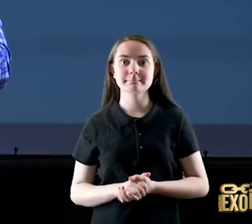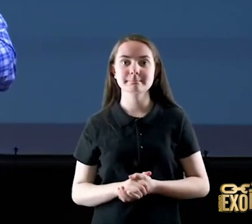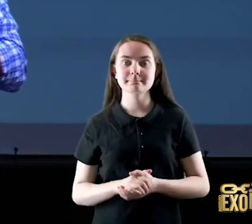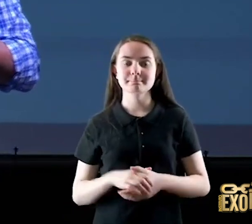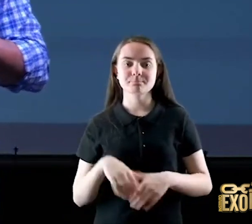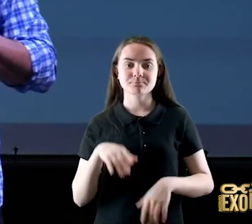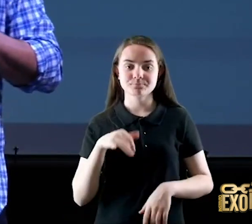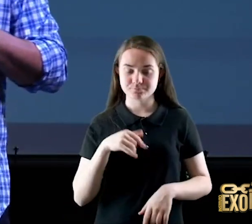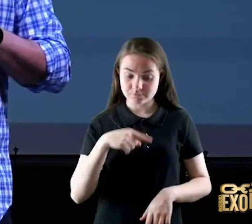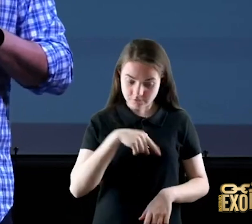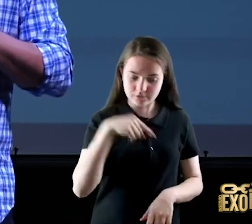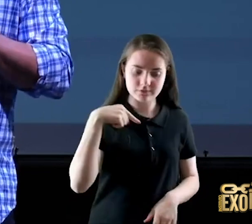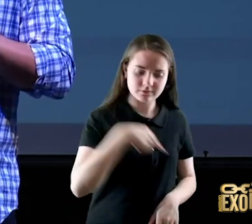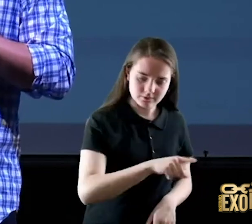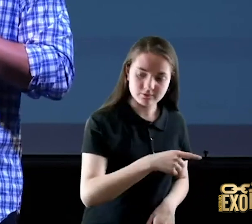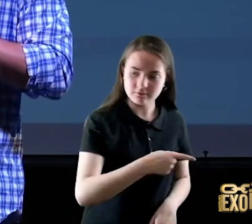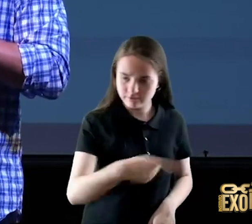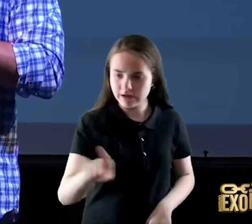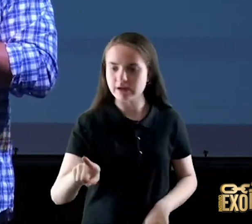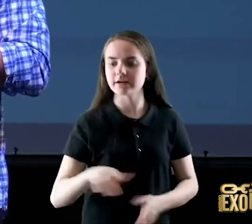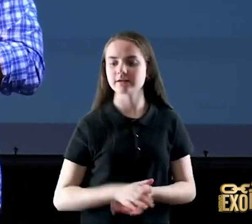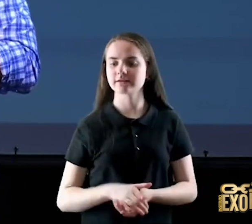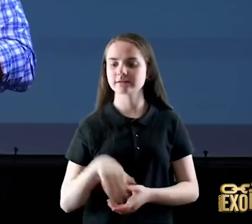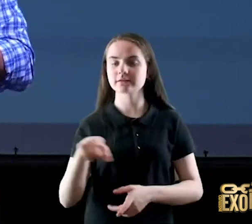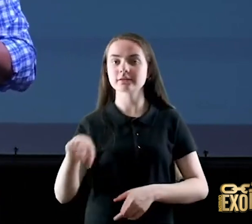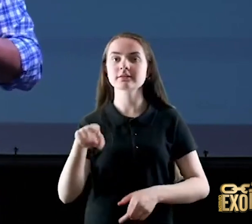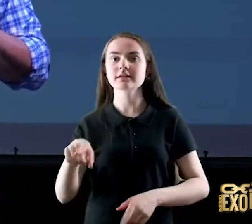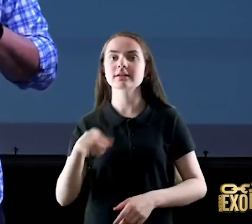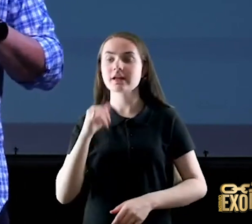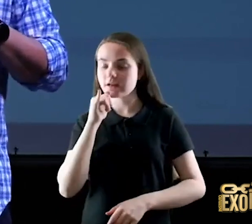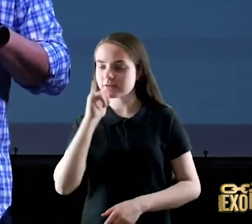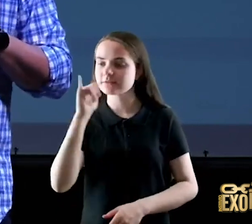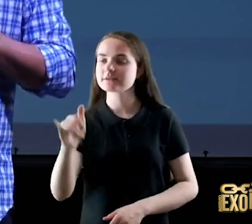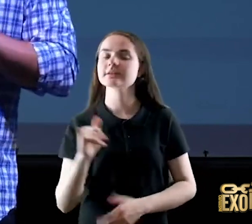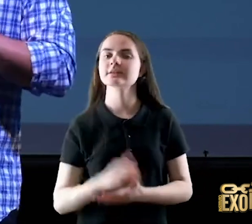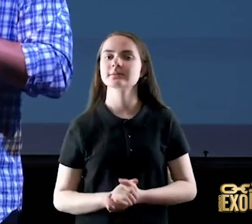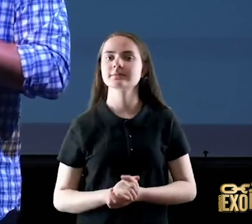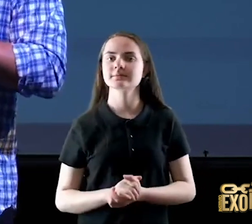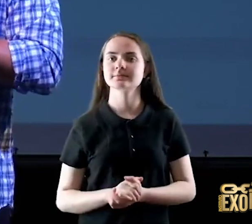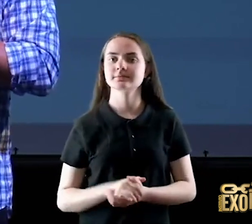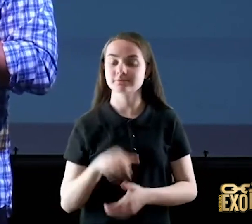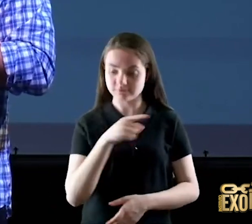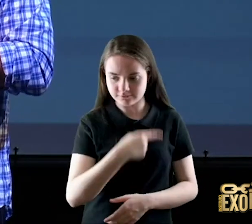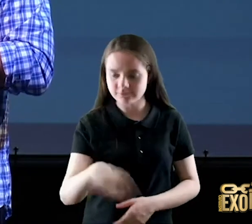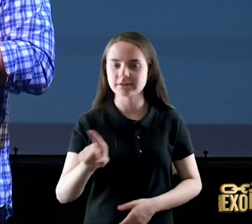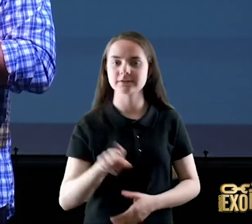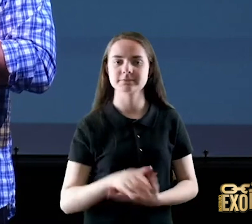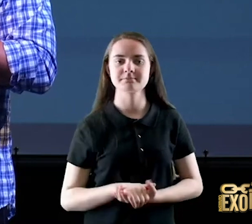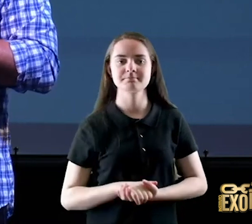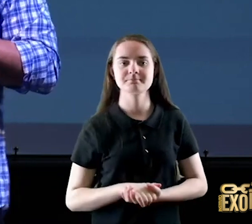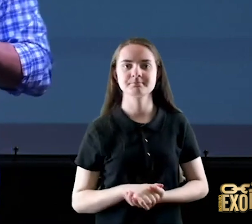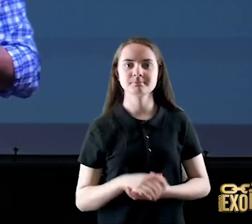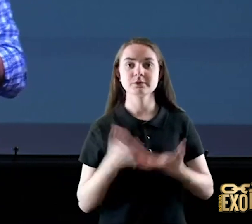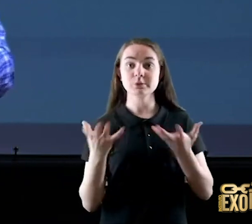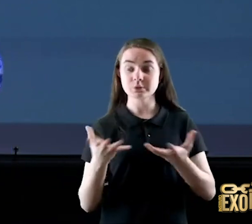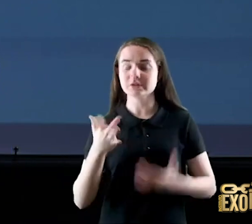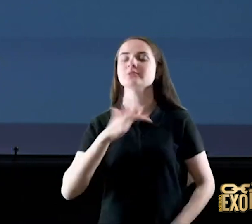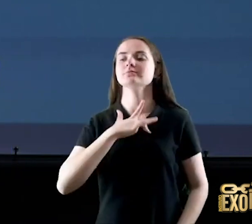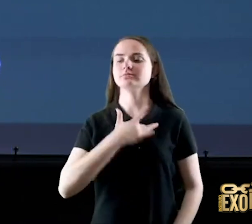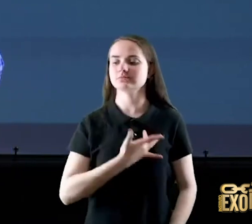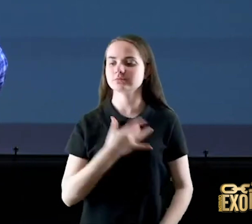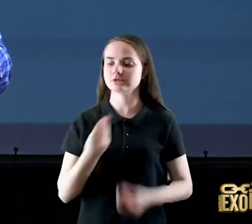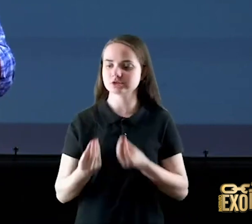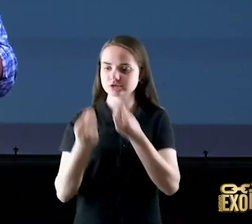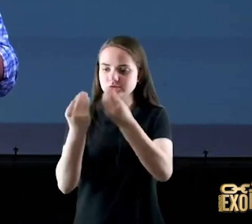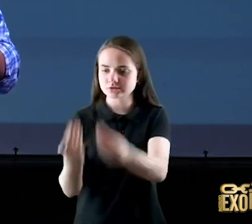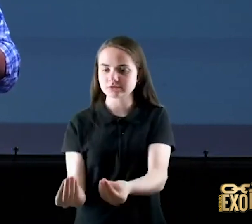vai lá porque esse povo não sabe discernir a mão direita é da esquerda vai lá porque eu quero ter compaixão eu quero